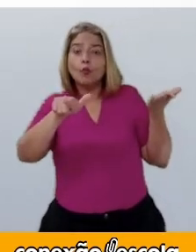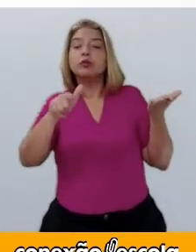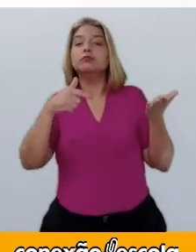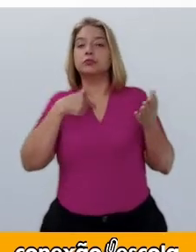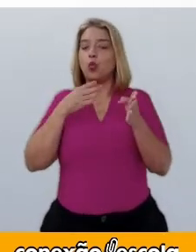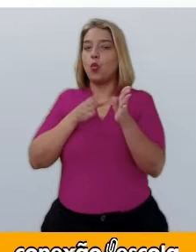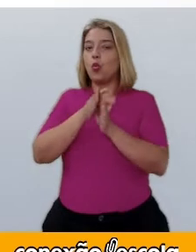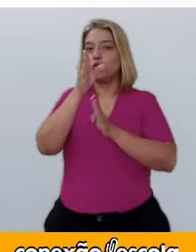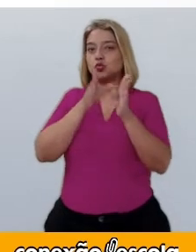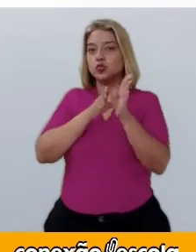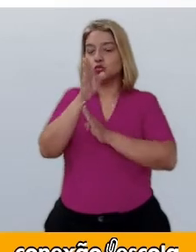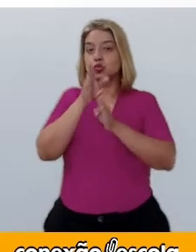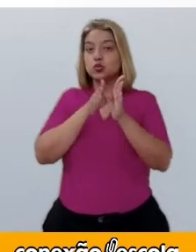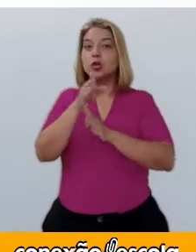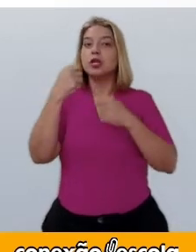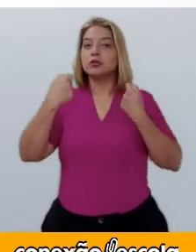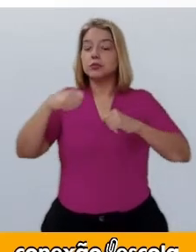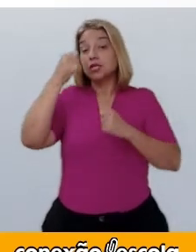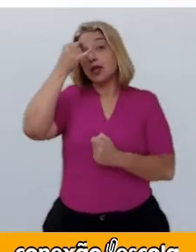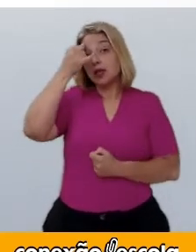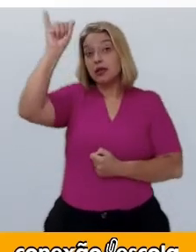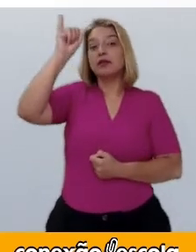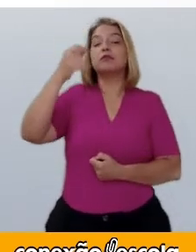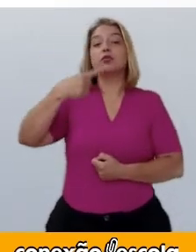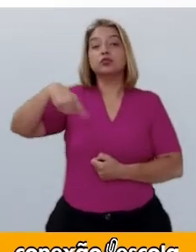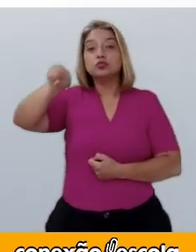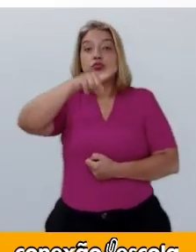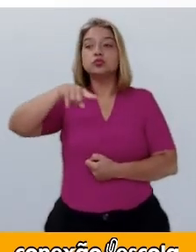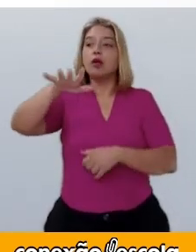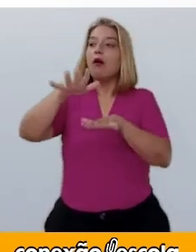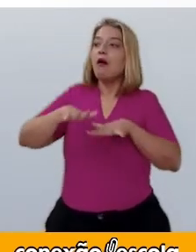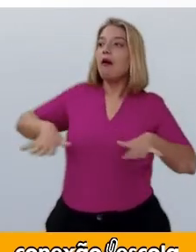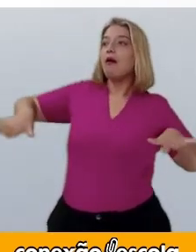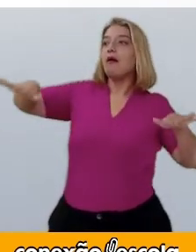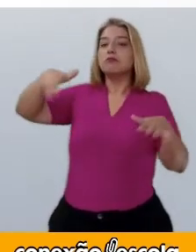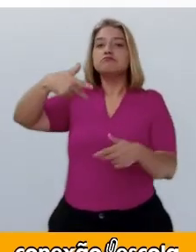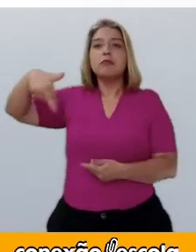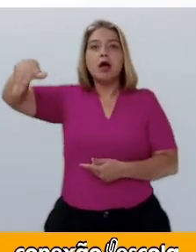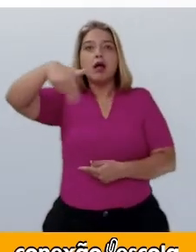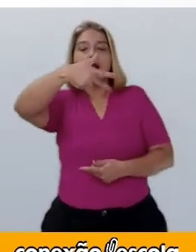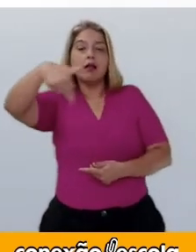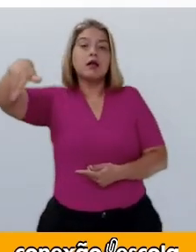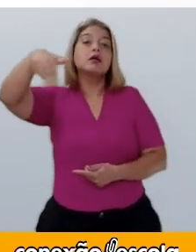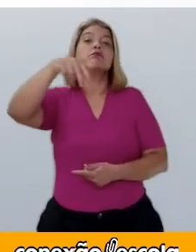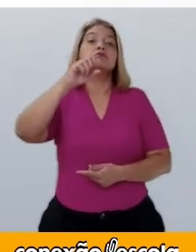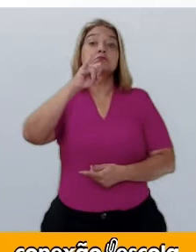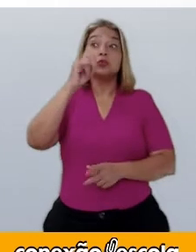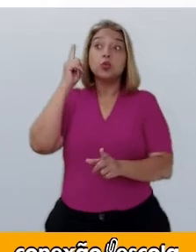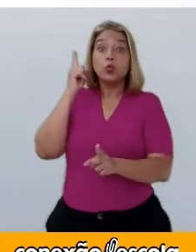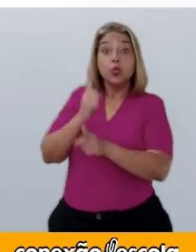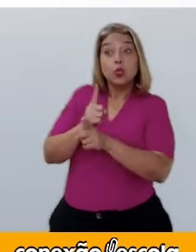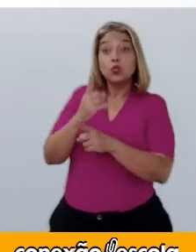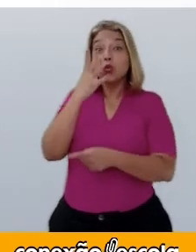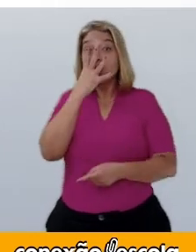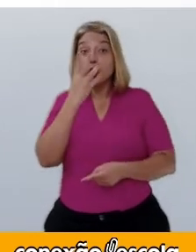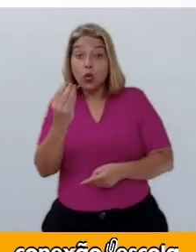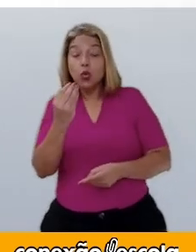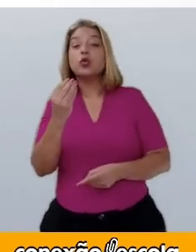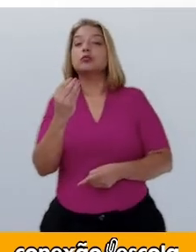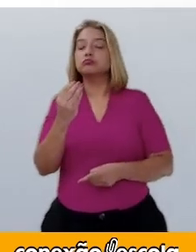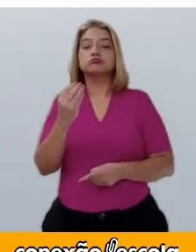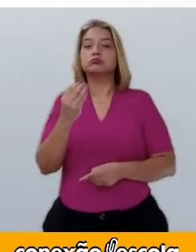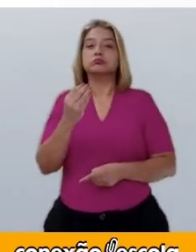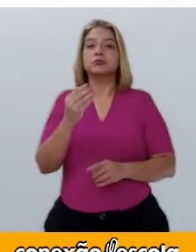Aconselho evitar a região e, se encontrarem o lobo,